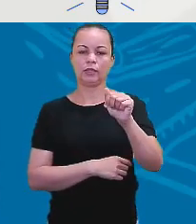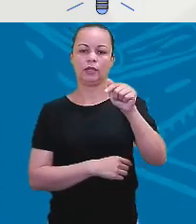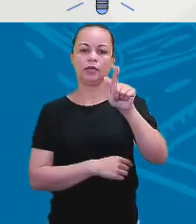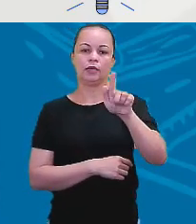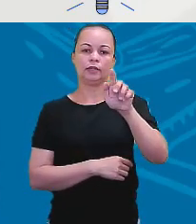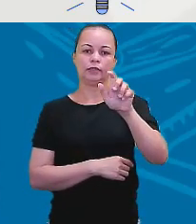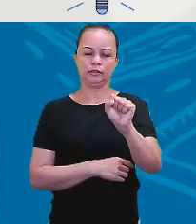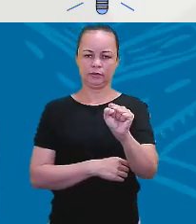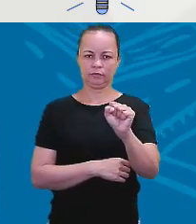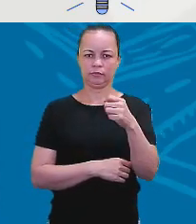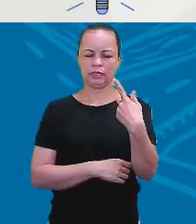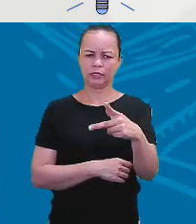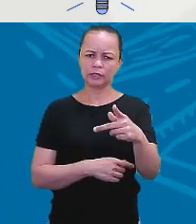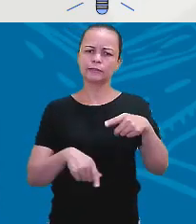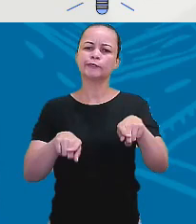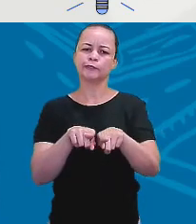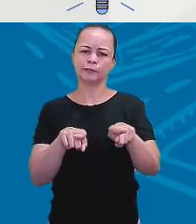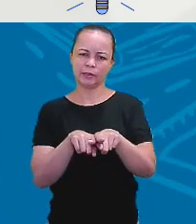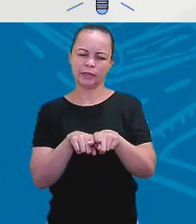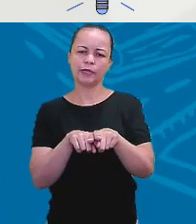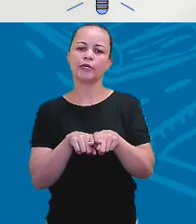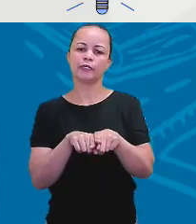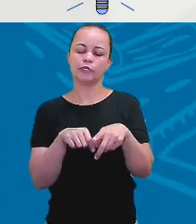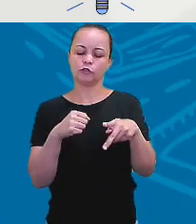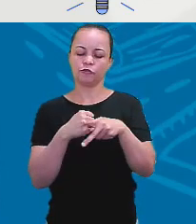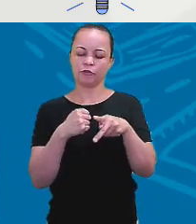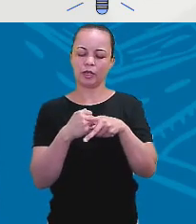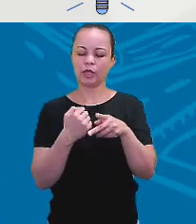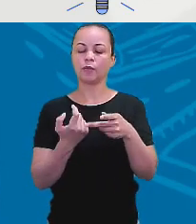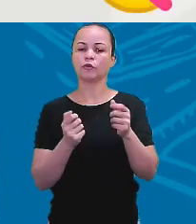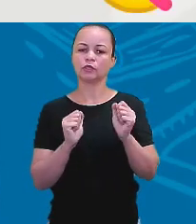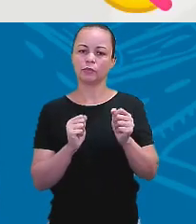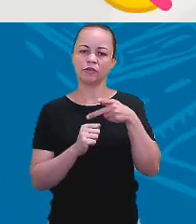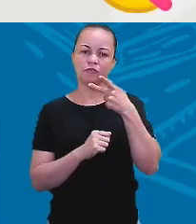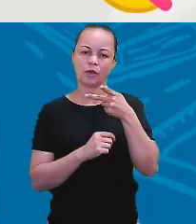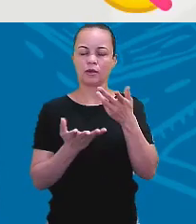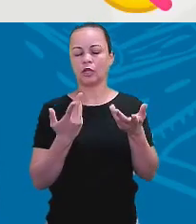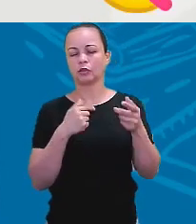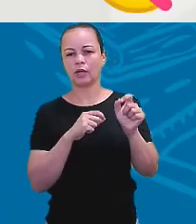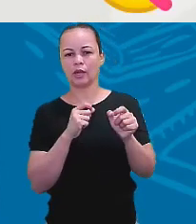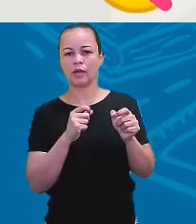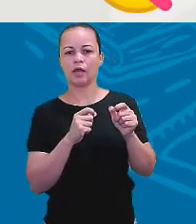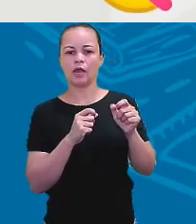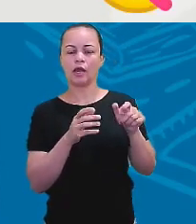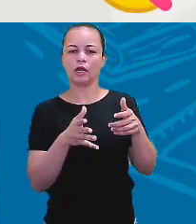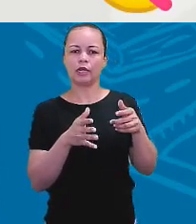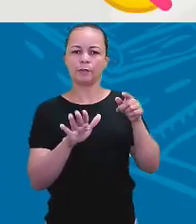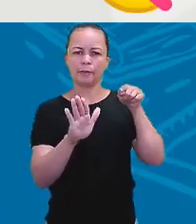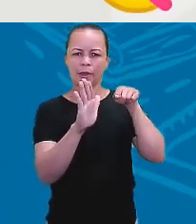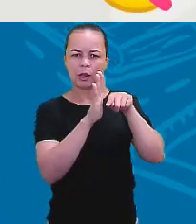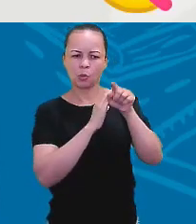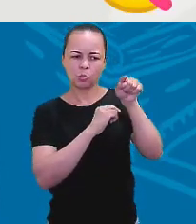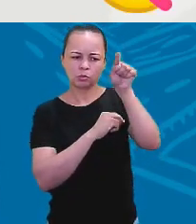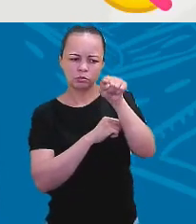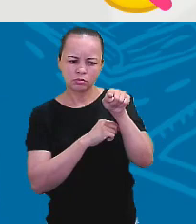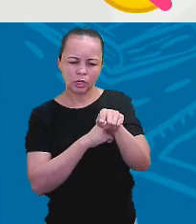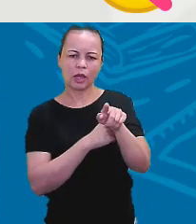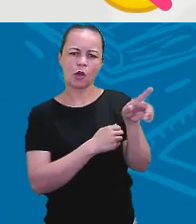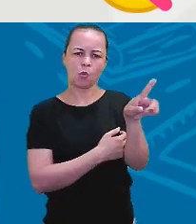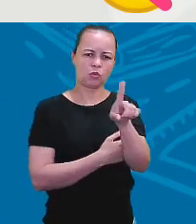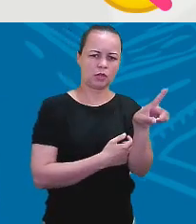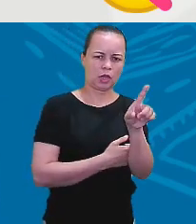Esses são classe média, que eles também afirmam, negam e interrogam. Vejam aí, You can't speak French.